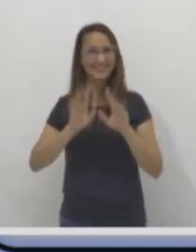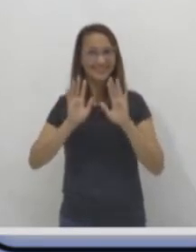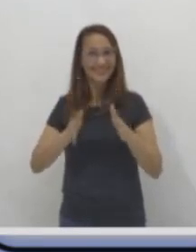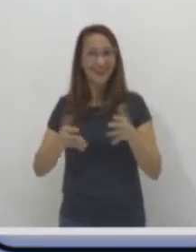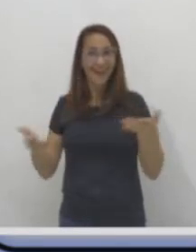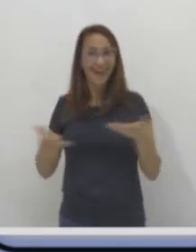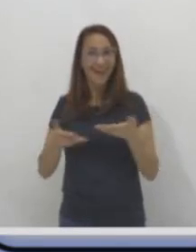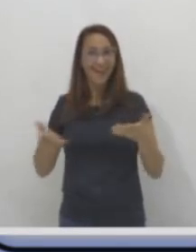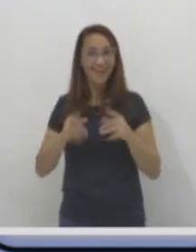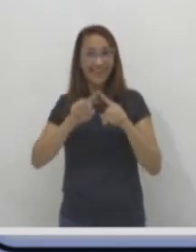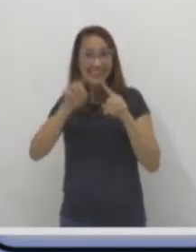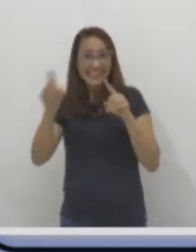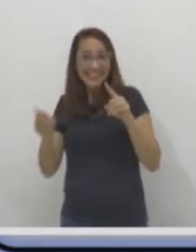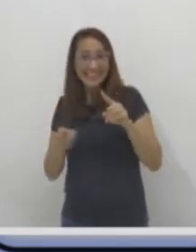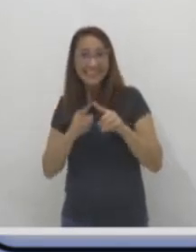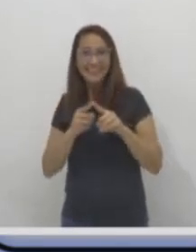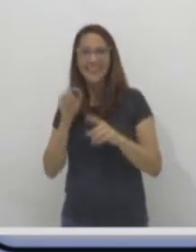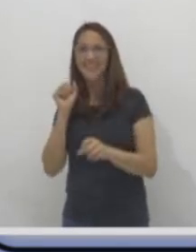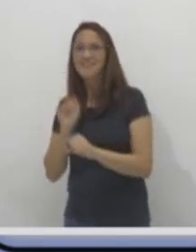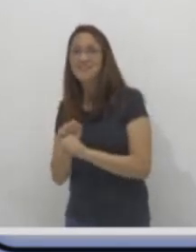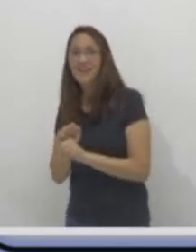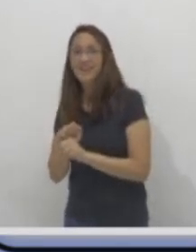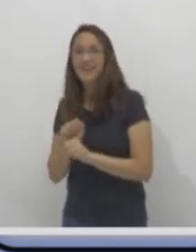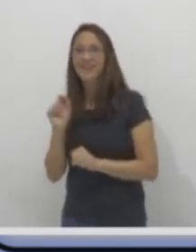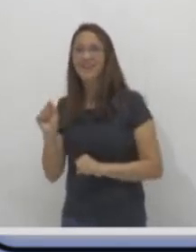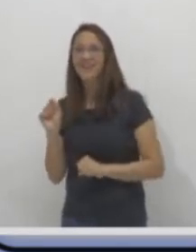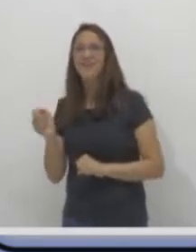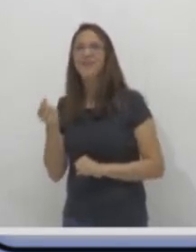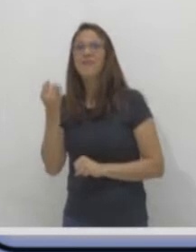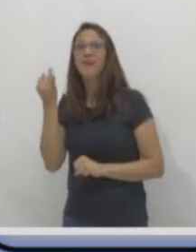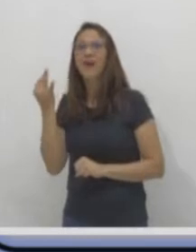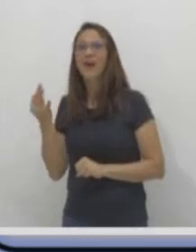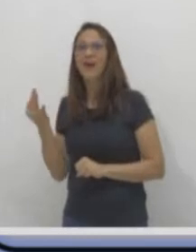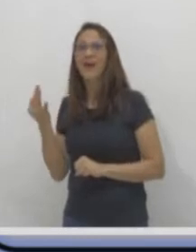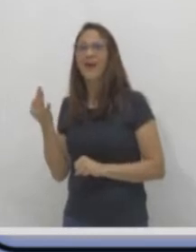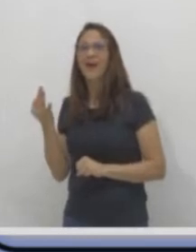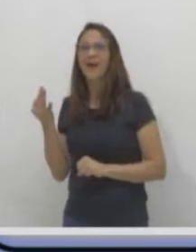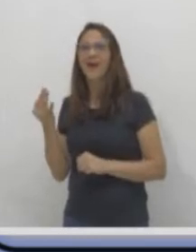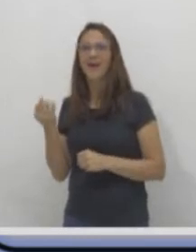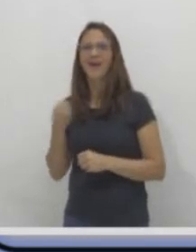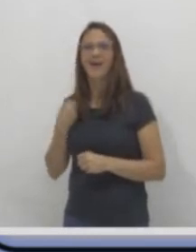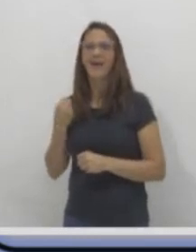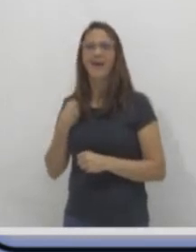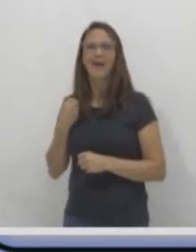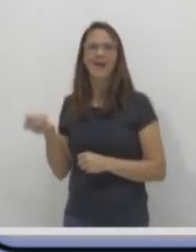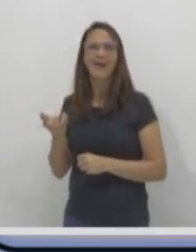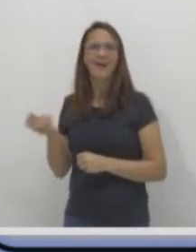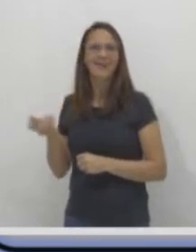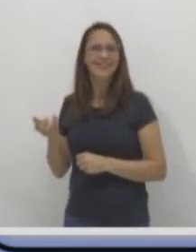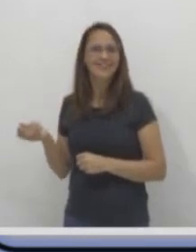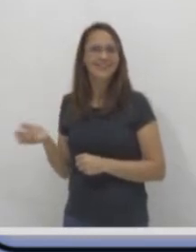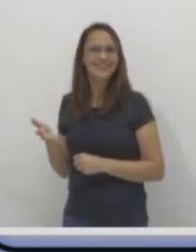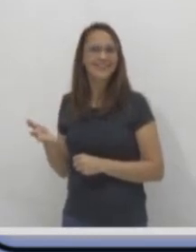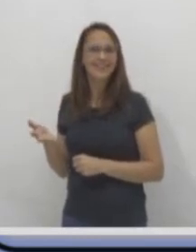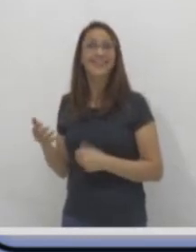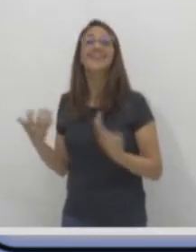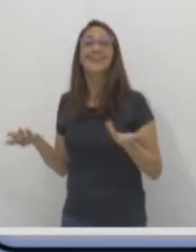Vai! E parou! E aí, galera? Que número foi que deu no nosso dado? Vocês já sabem?